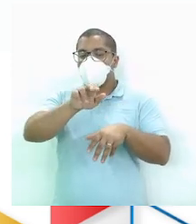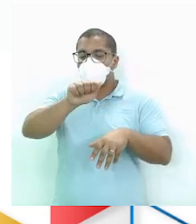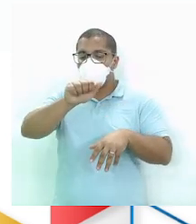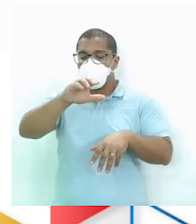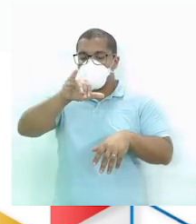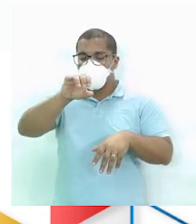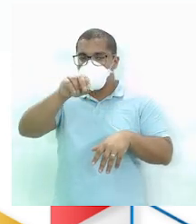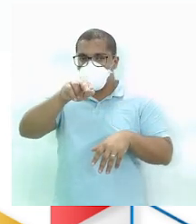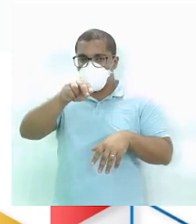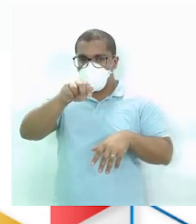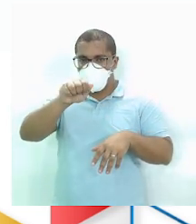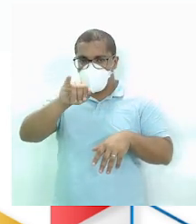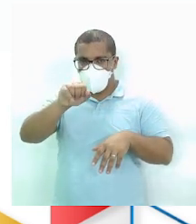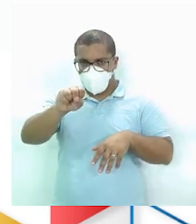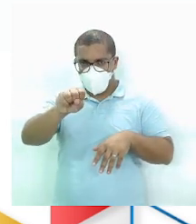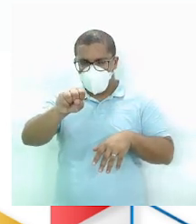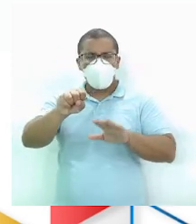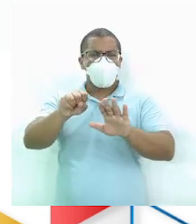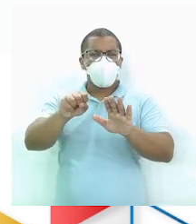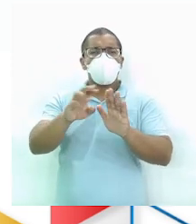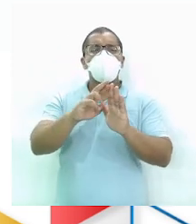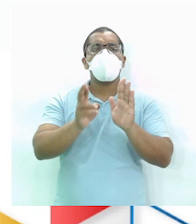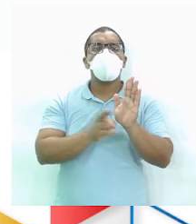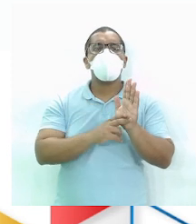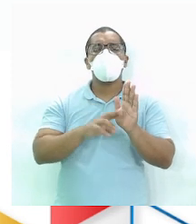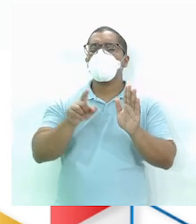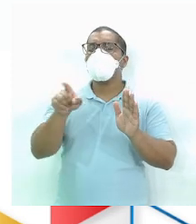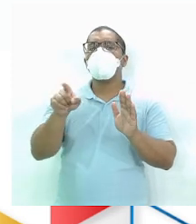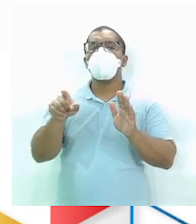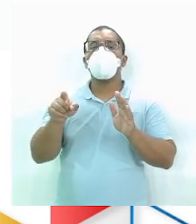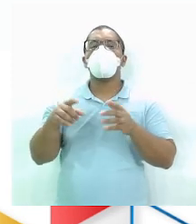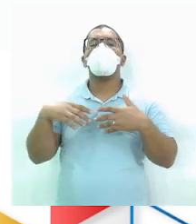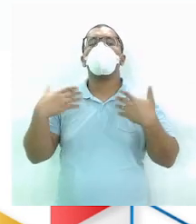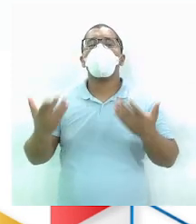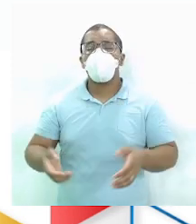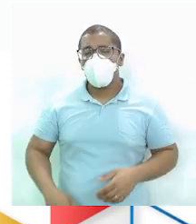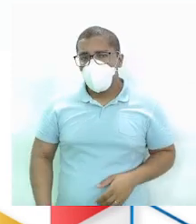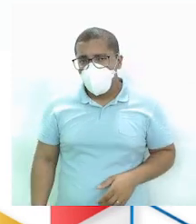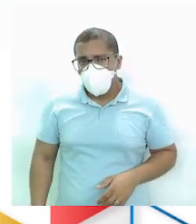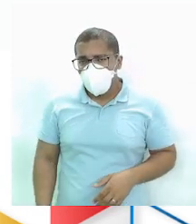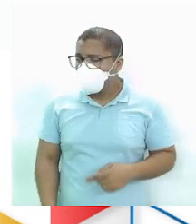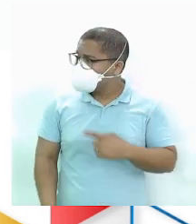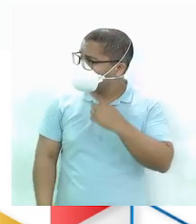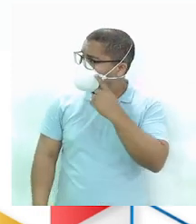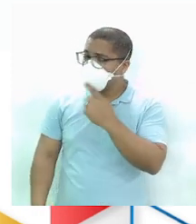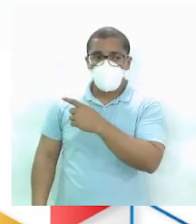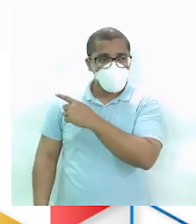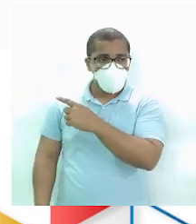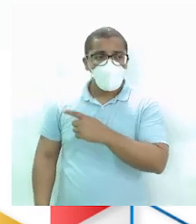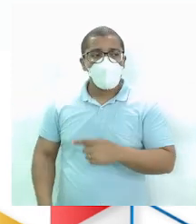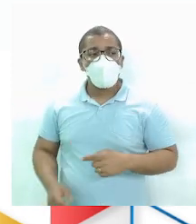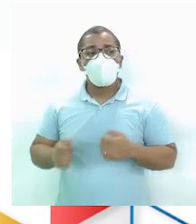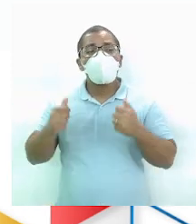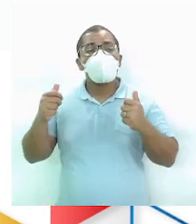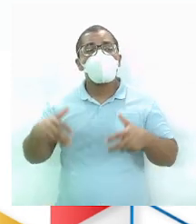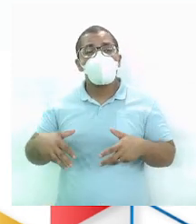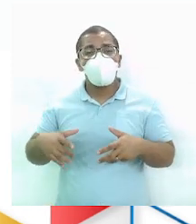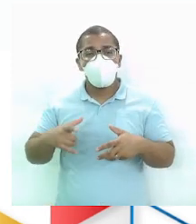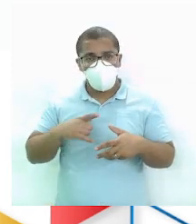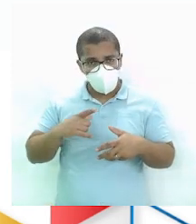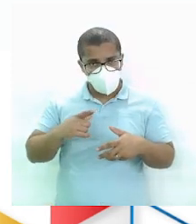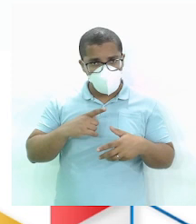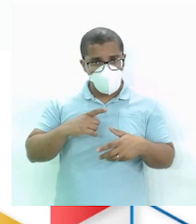Racionais Fechou? Qual é a única Regra do conjunto Racional Que esse cara aí Que o slide Mostrou pra você É que o